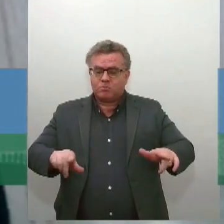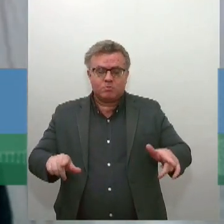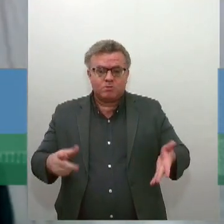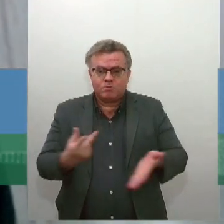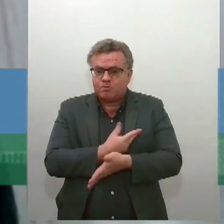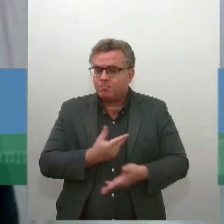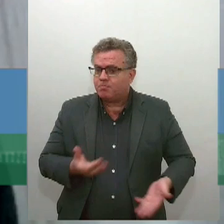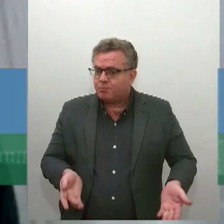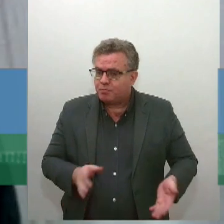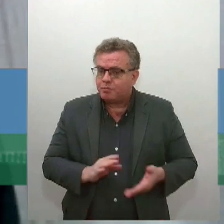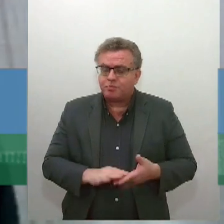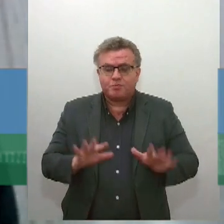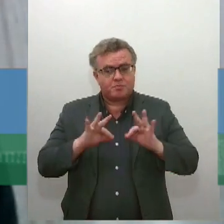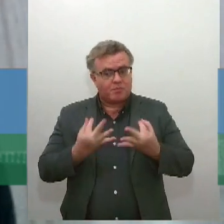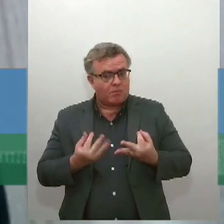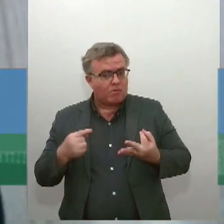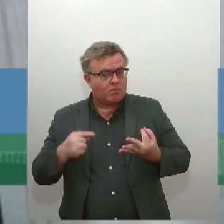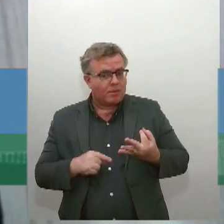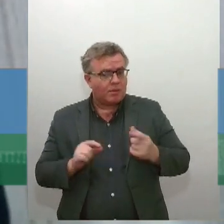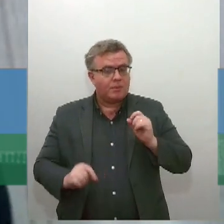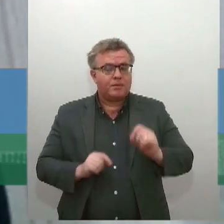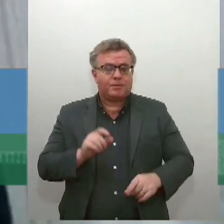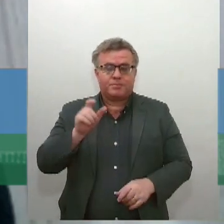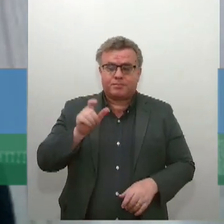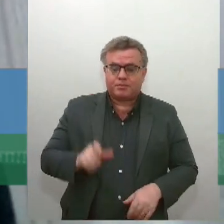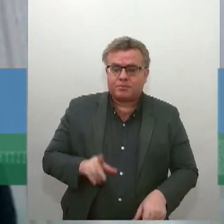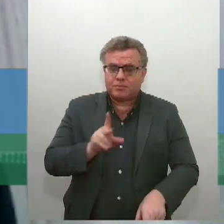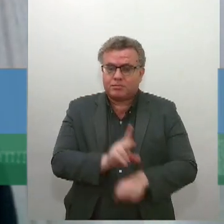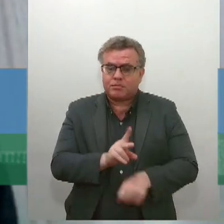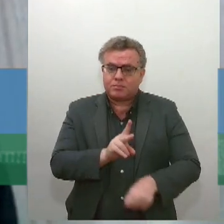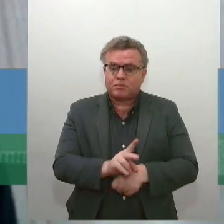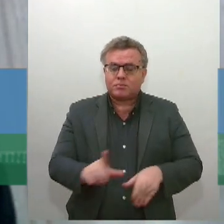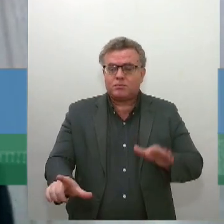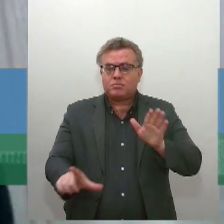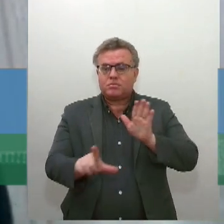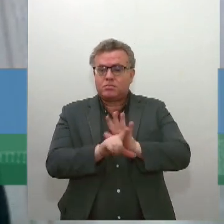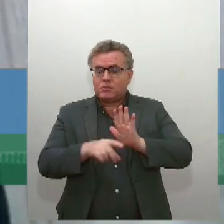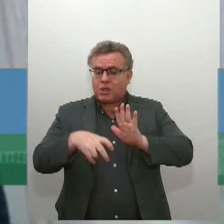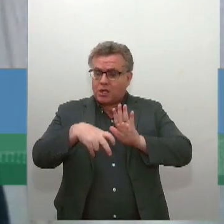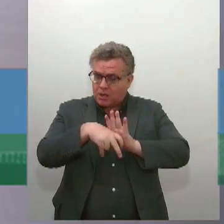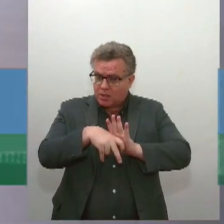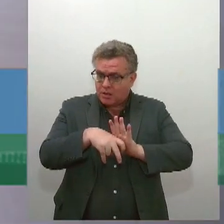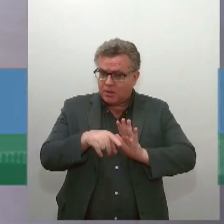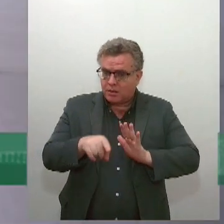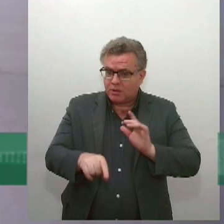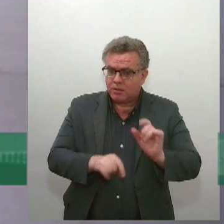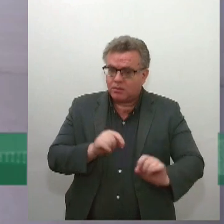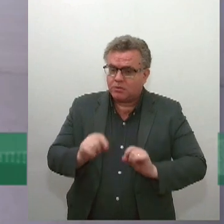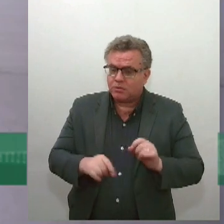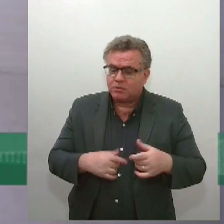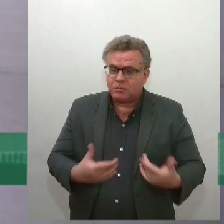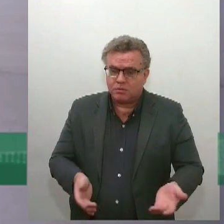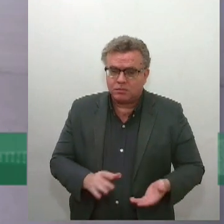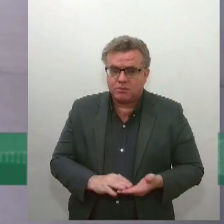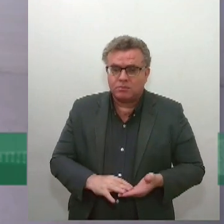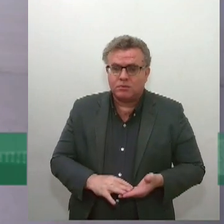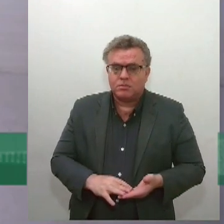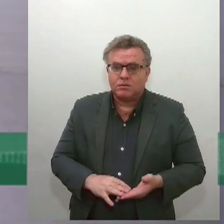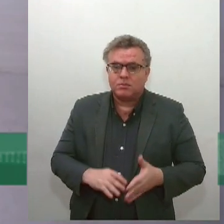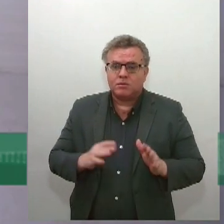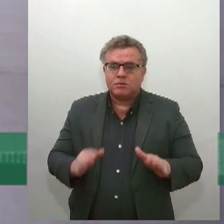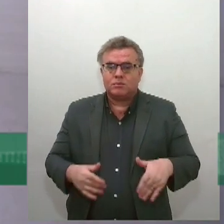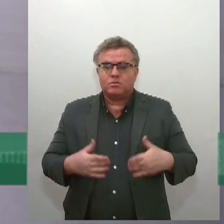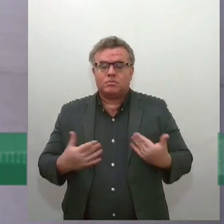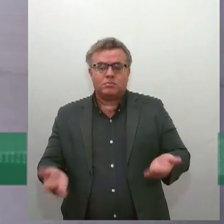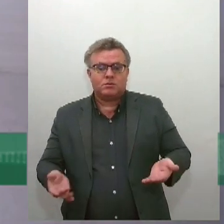familiares, quando você pega uma medida protetiva na Lei Maria da Penha, por exemplo. Ou de saúde também, né, Marcelo? Em casos de saúde, de